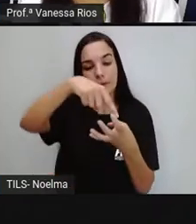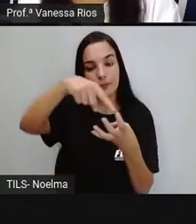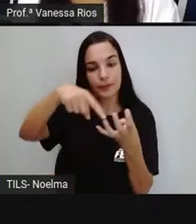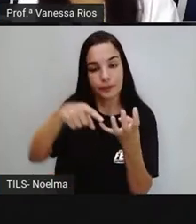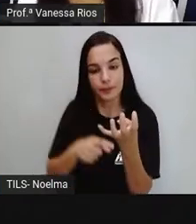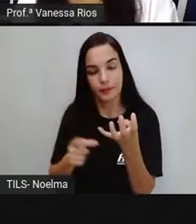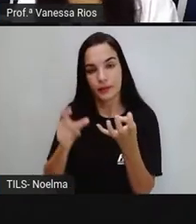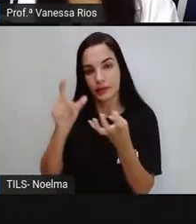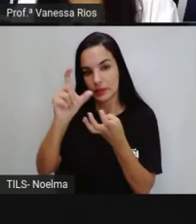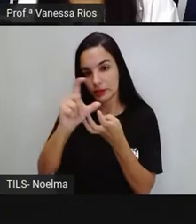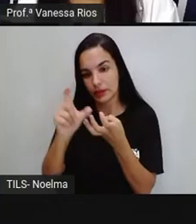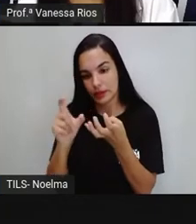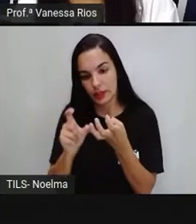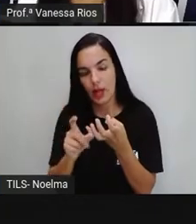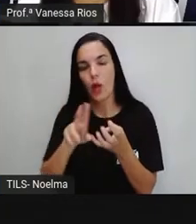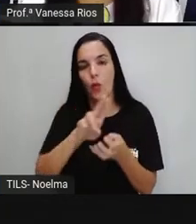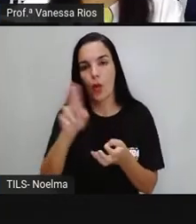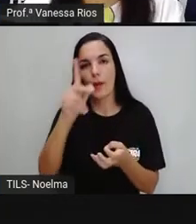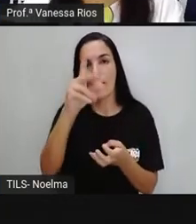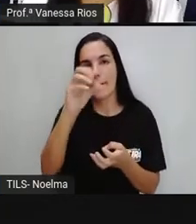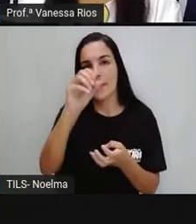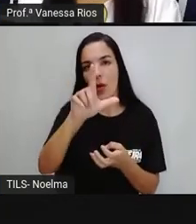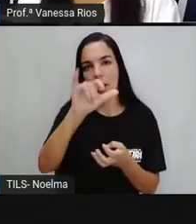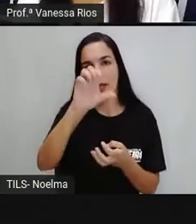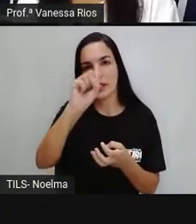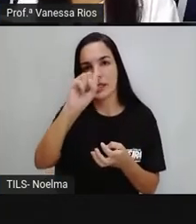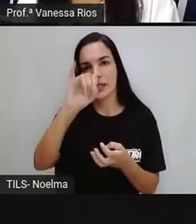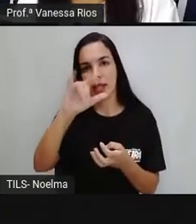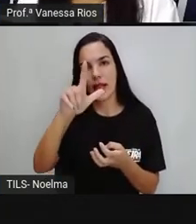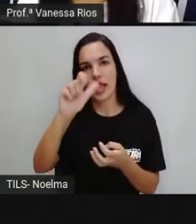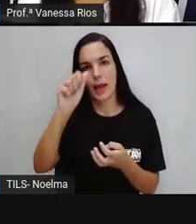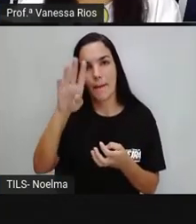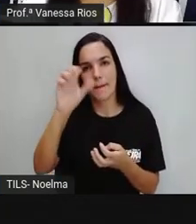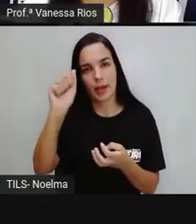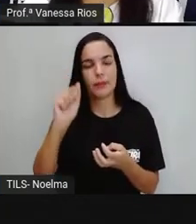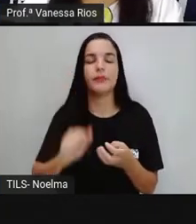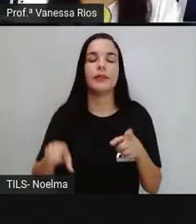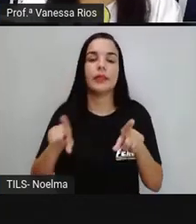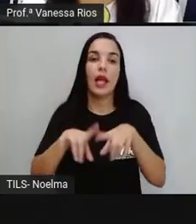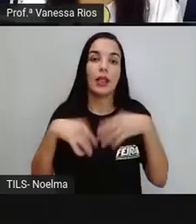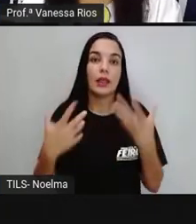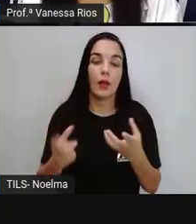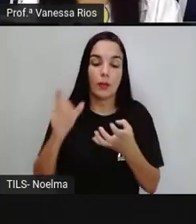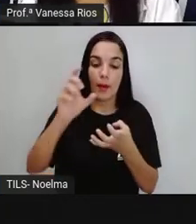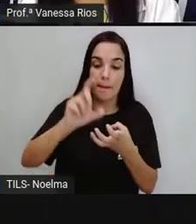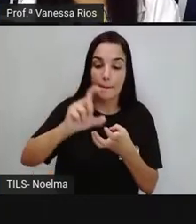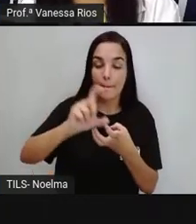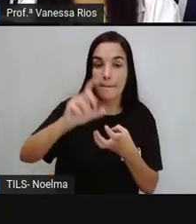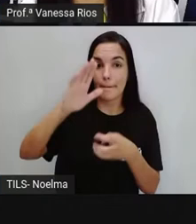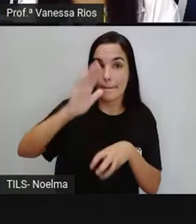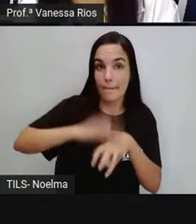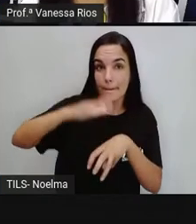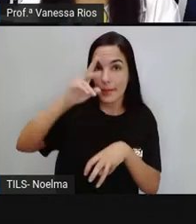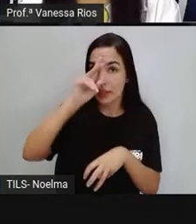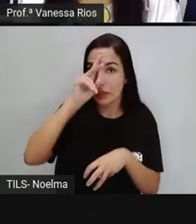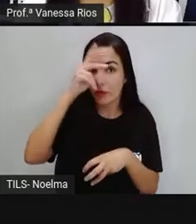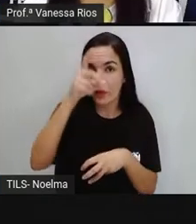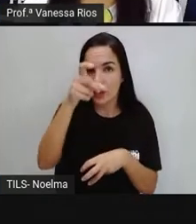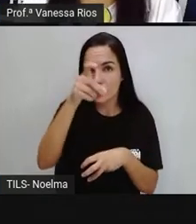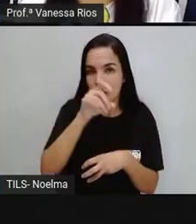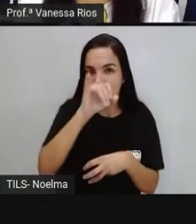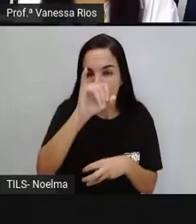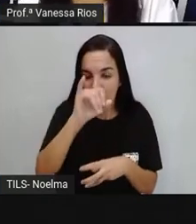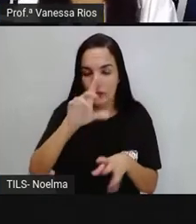possui quatro sílabas. E qual é a sílaba tônica? A sílaba tônica é a sílaba formada pelas letras